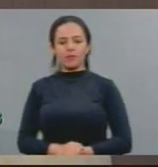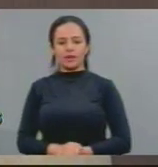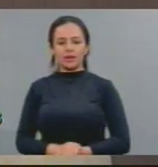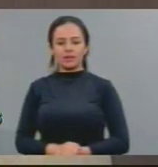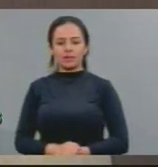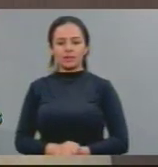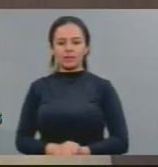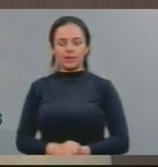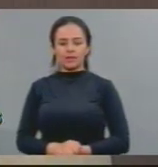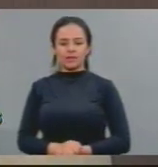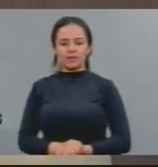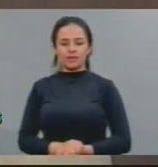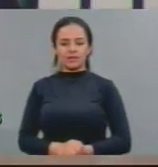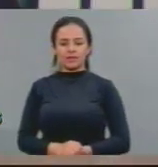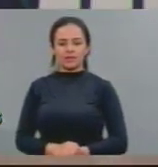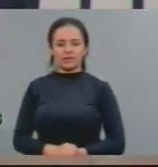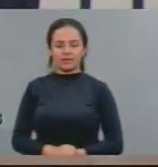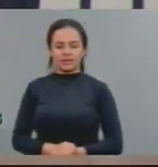Essa presidência está no conhecimento do vosso pronunciamento.